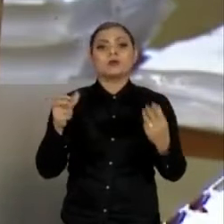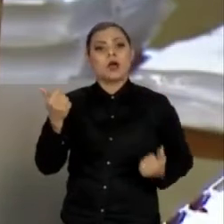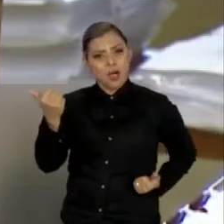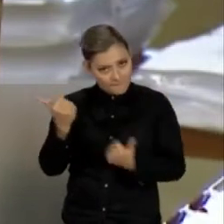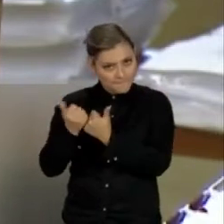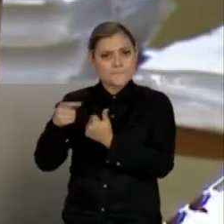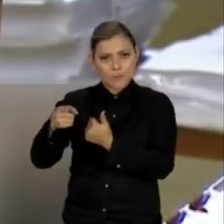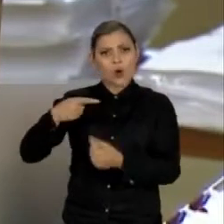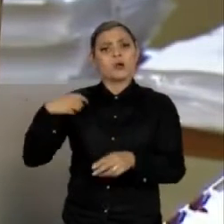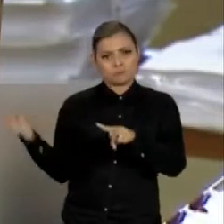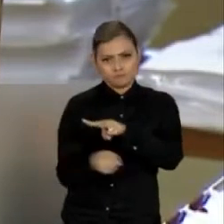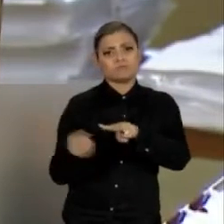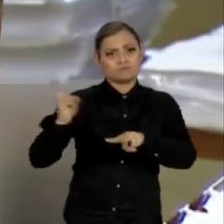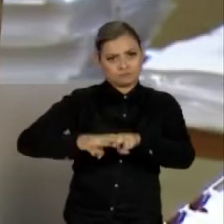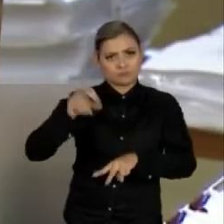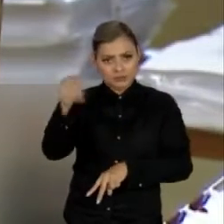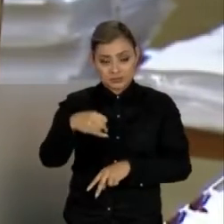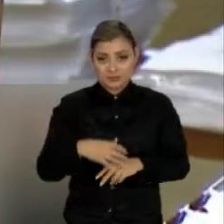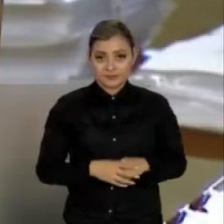cumprimento imediato da pena.